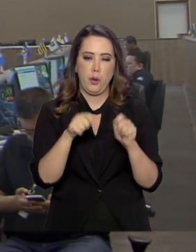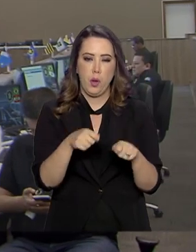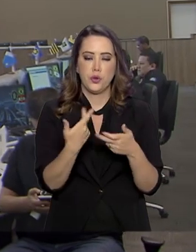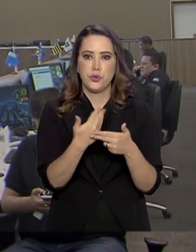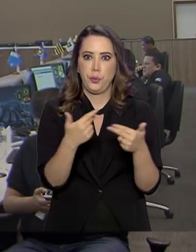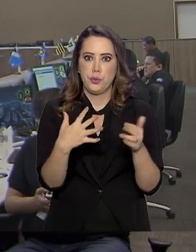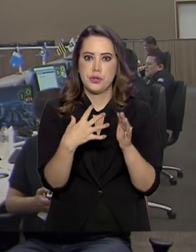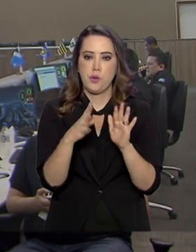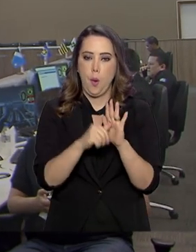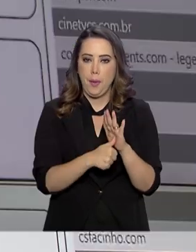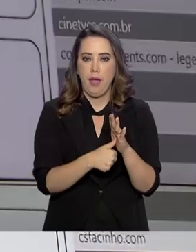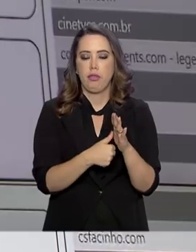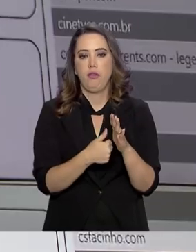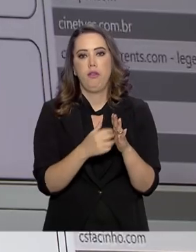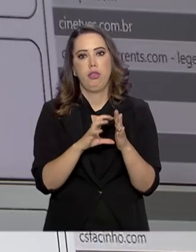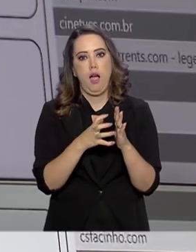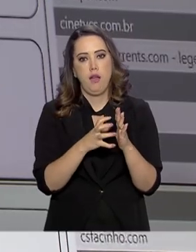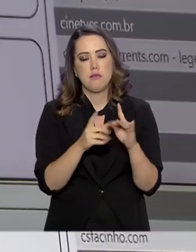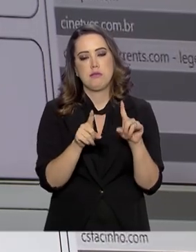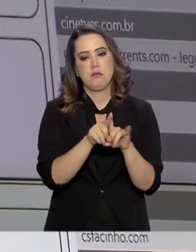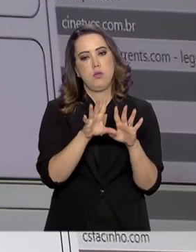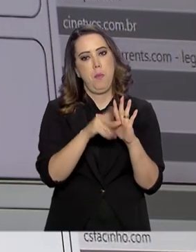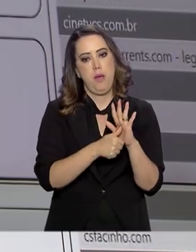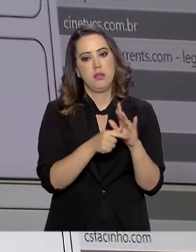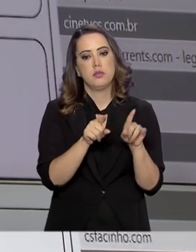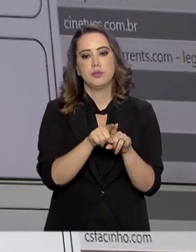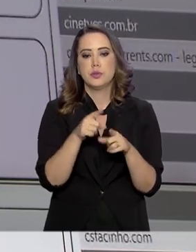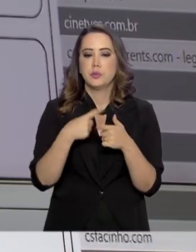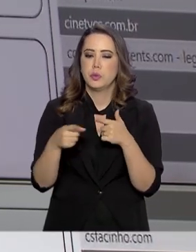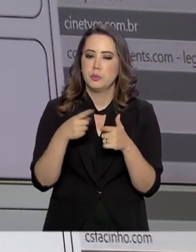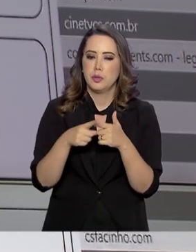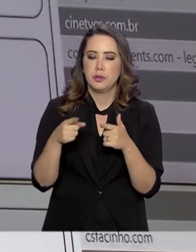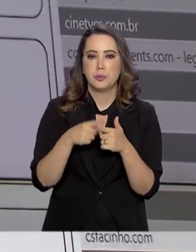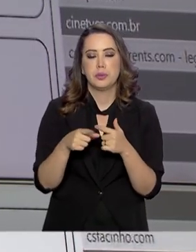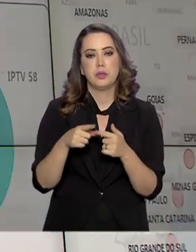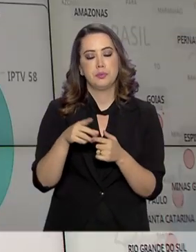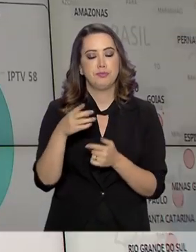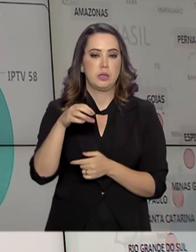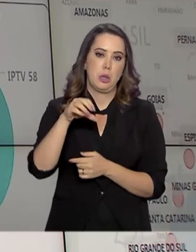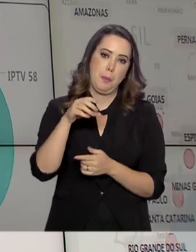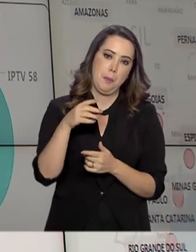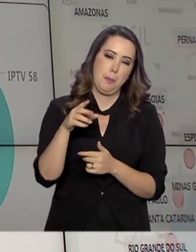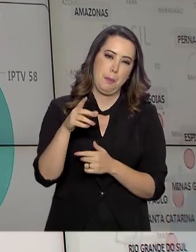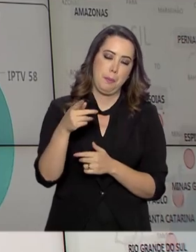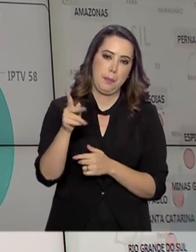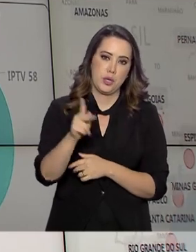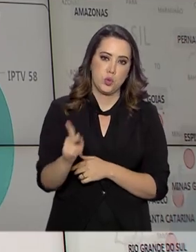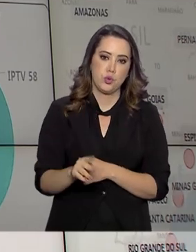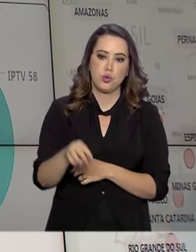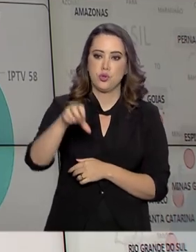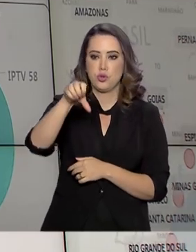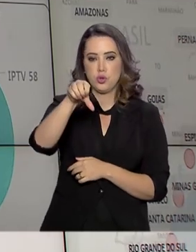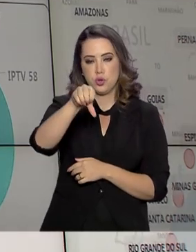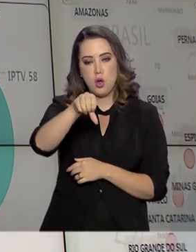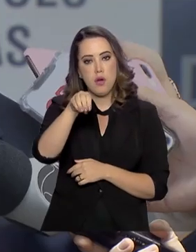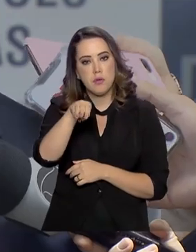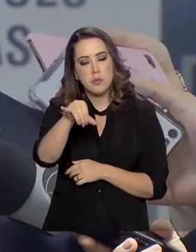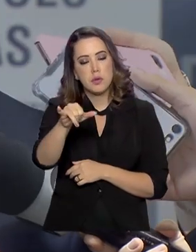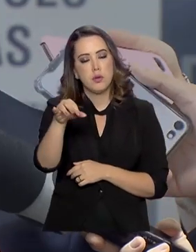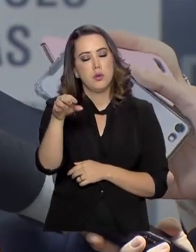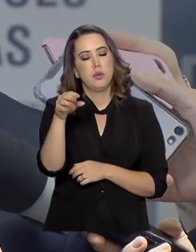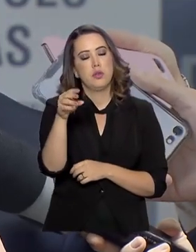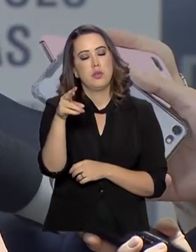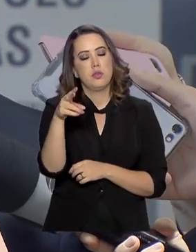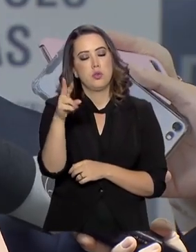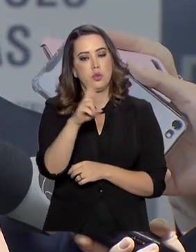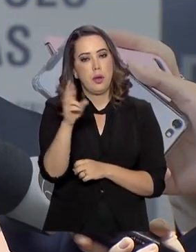dados roubados, essa prática ilícita gera um prejuízo de nove bilhões de reais por ano à economia do país. É